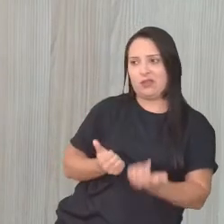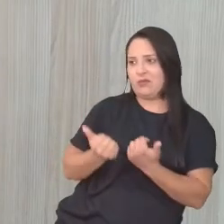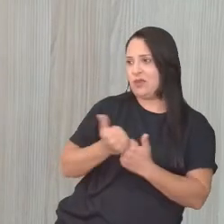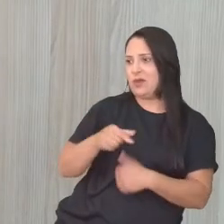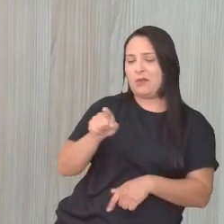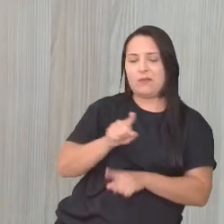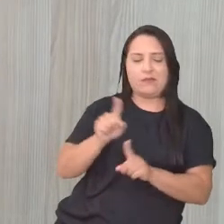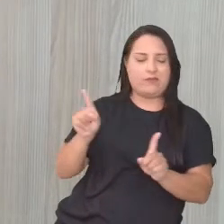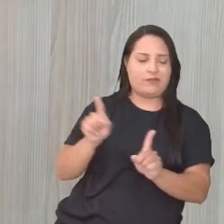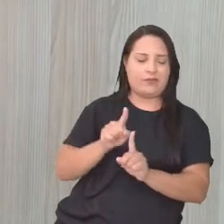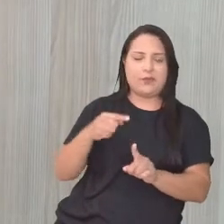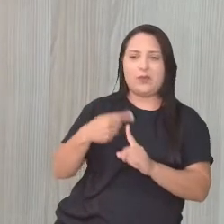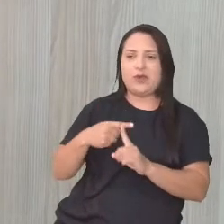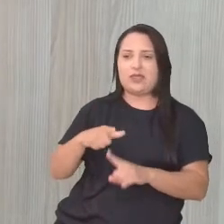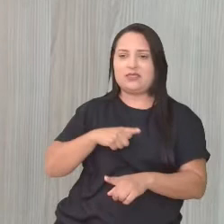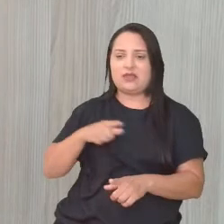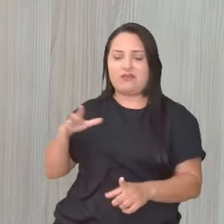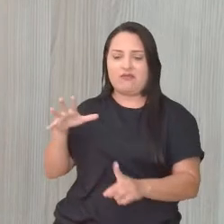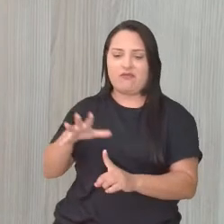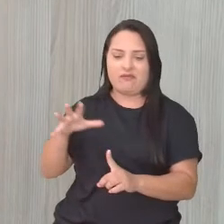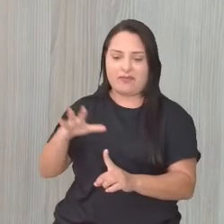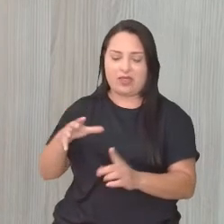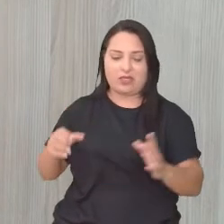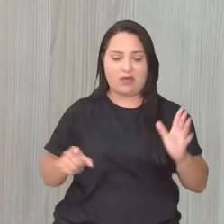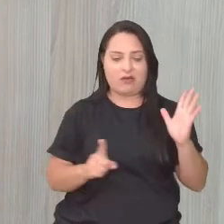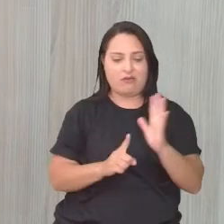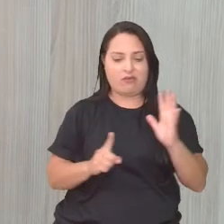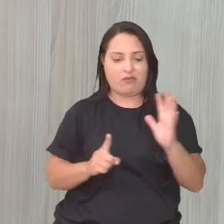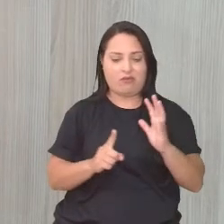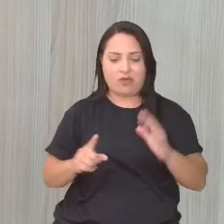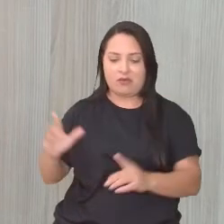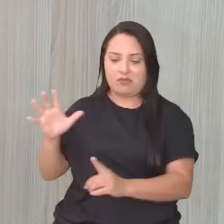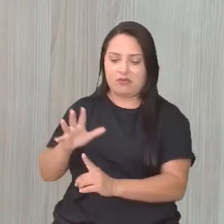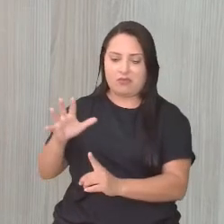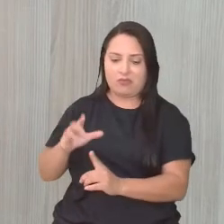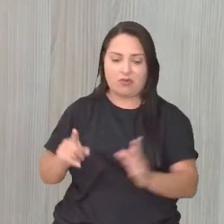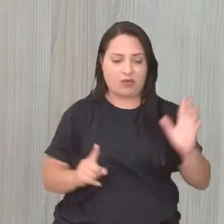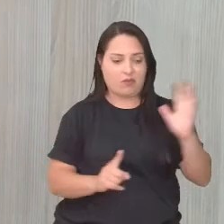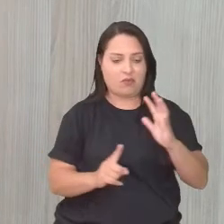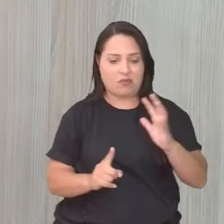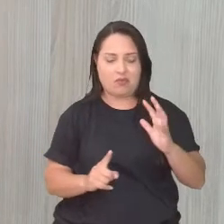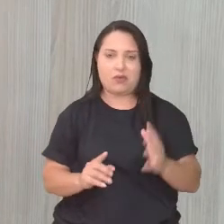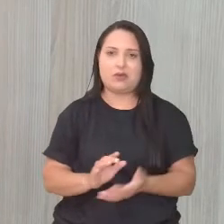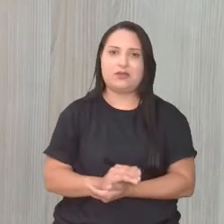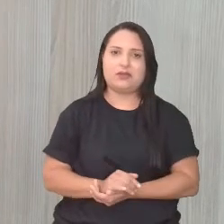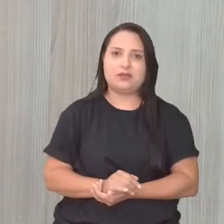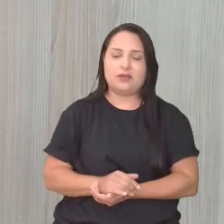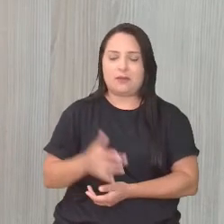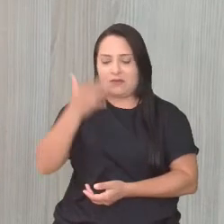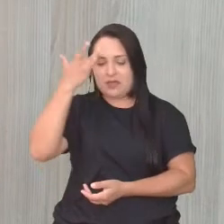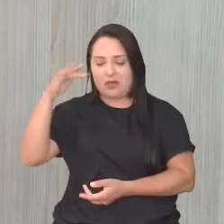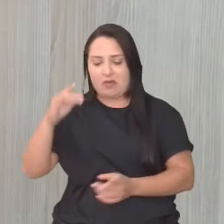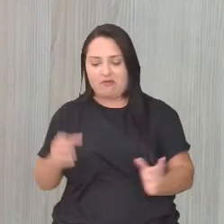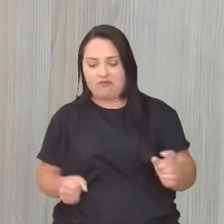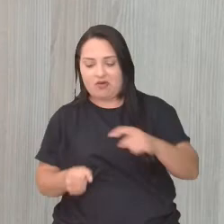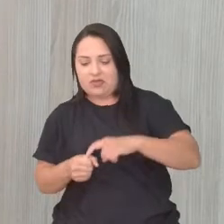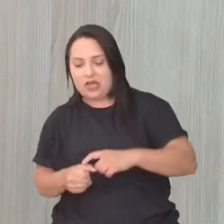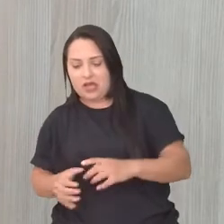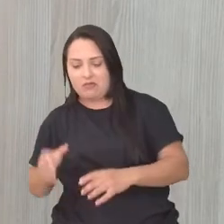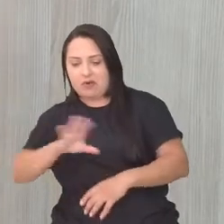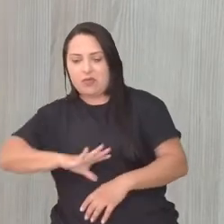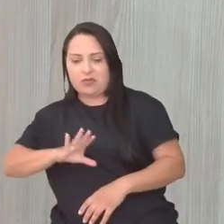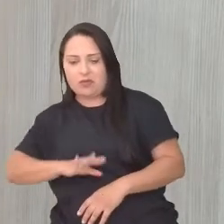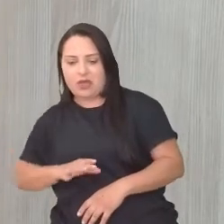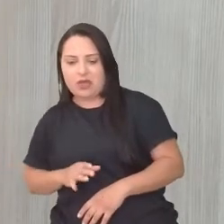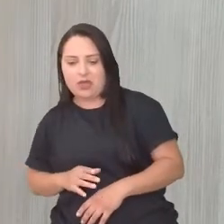pressão aí dos dois lados, né? Pois é. E a pressão do pessoal lá para ele retornar a Portugal, Toda aquela questão, vamos embora,